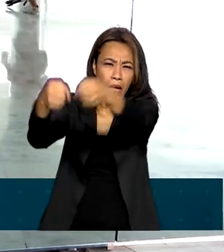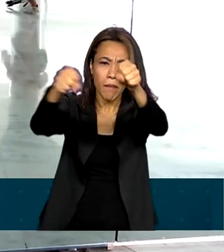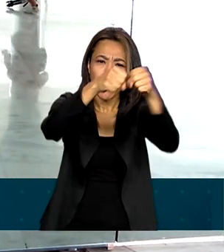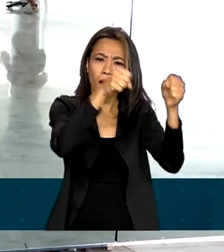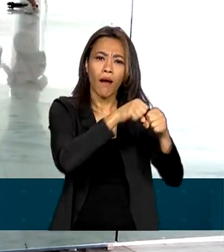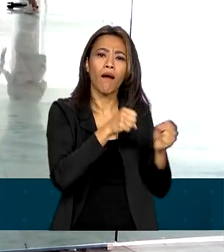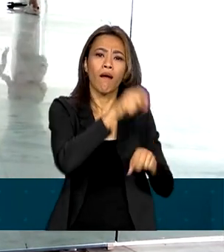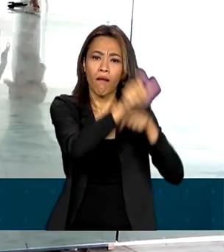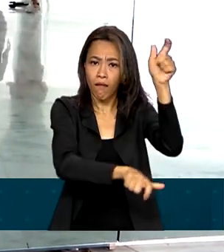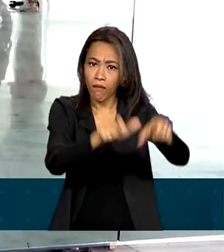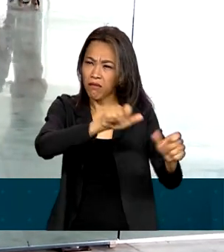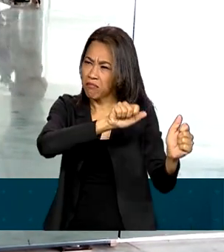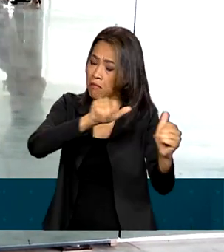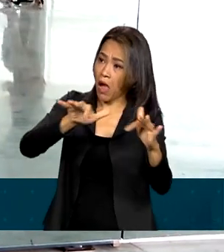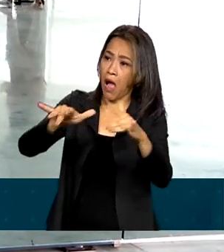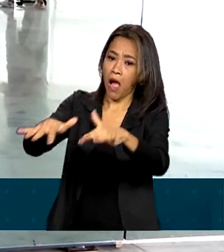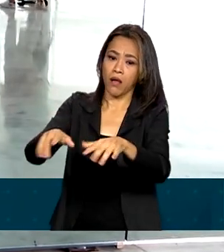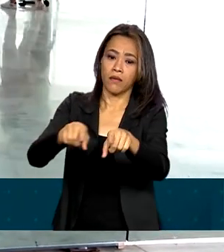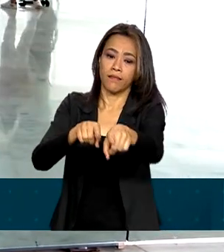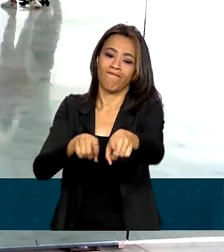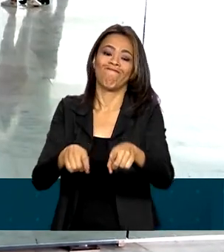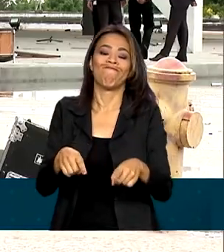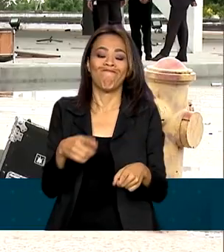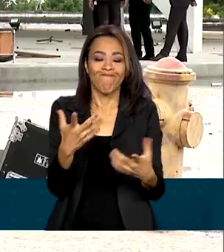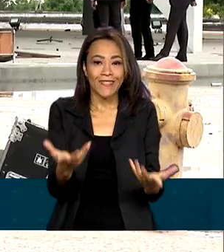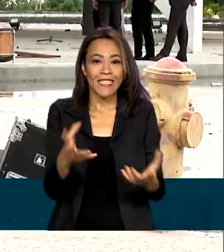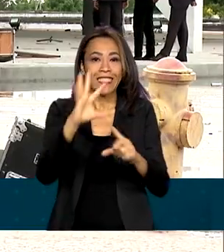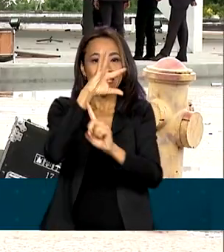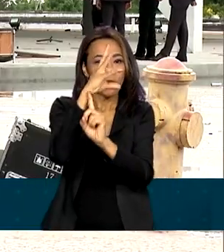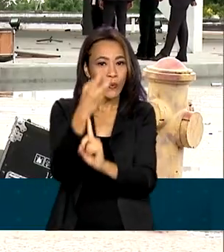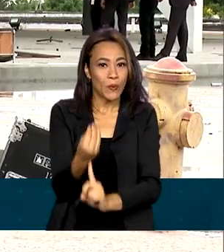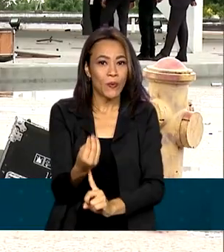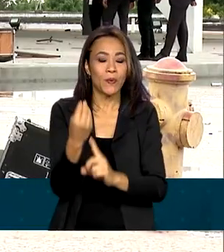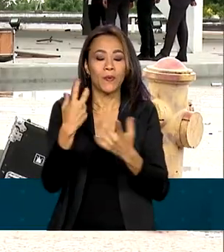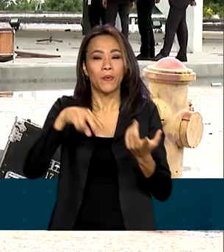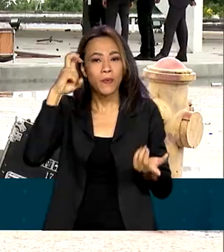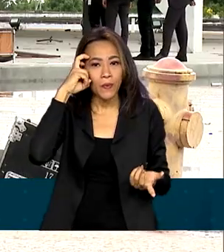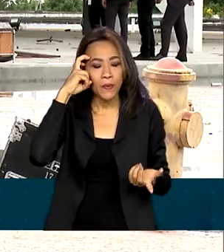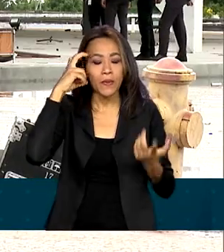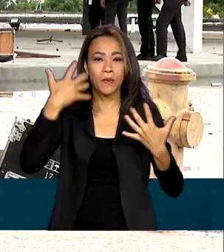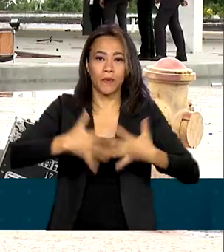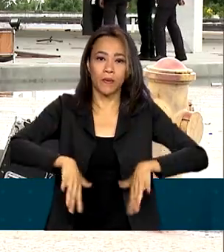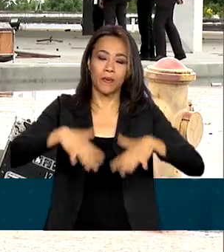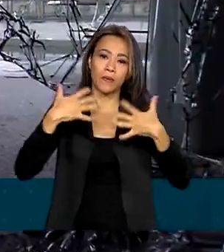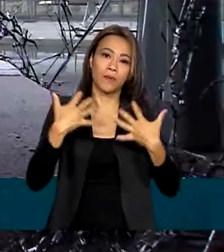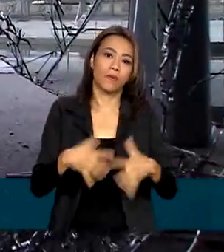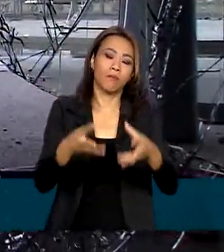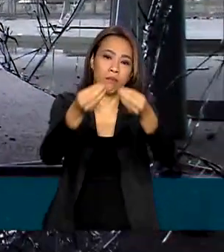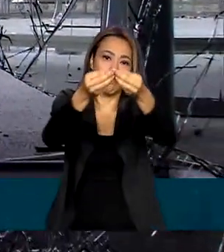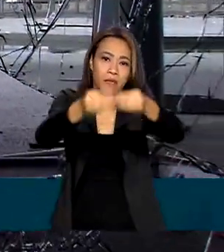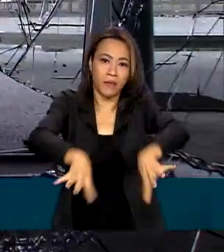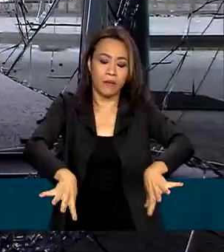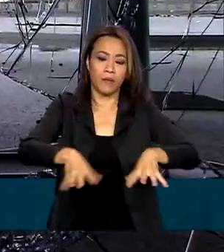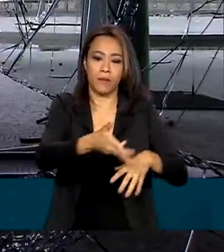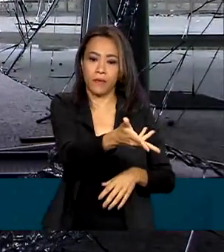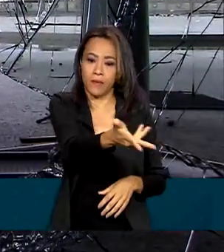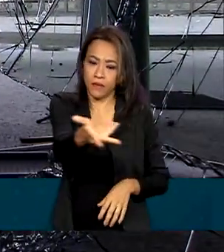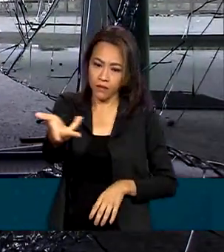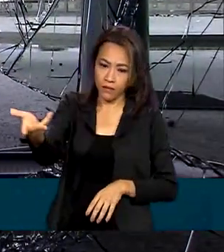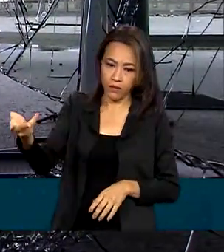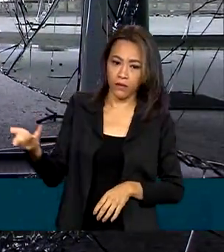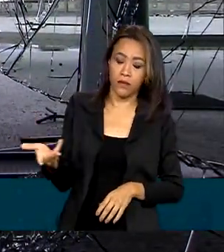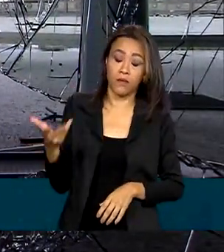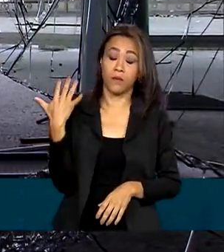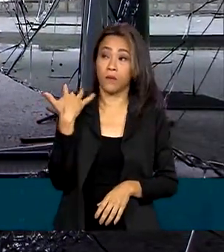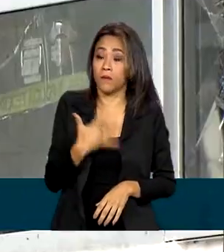deixou perdas irreparáveis ao acervo cultural e institucional da nossa República. Os estragos ao patrimônio